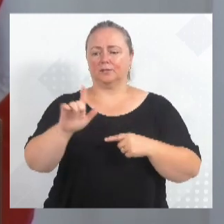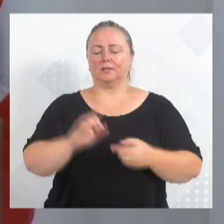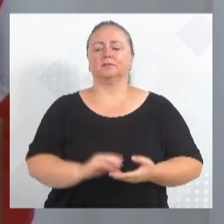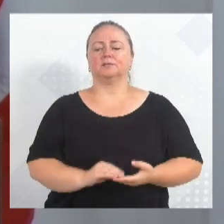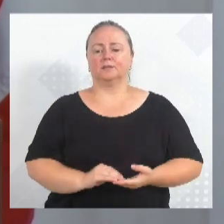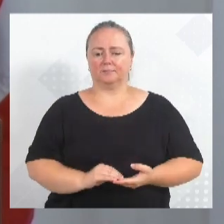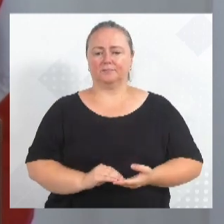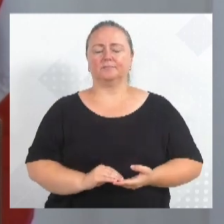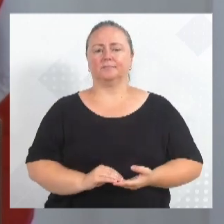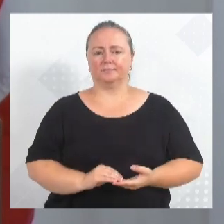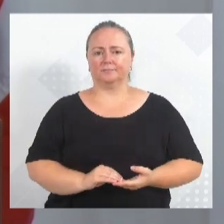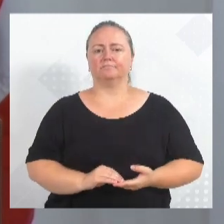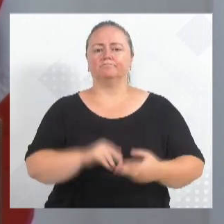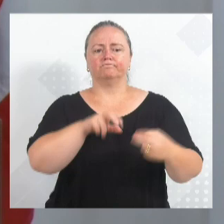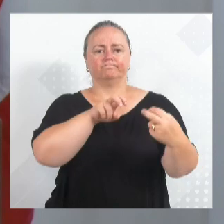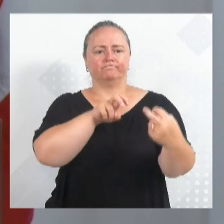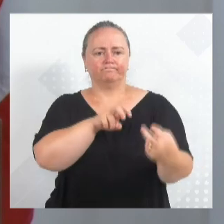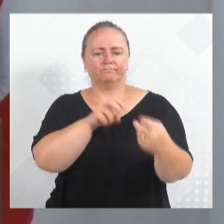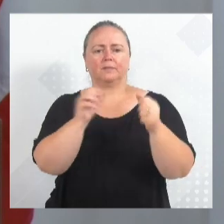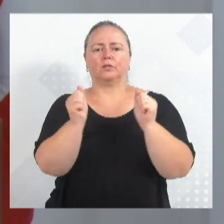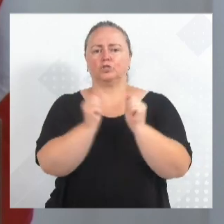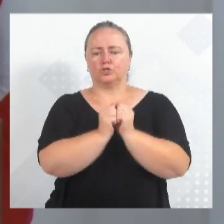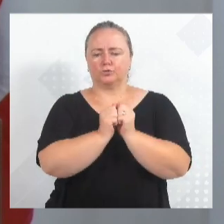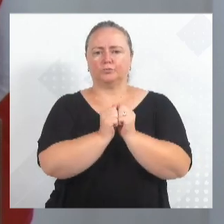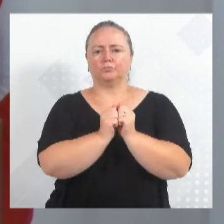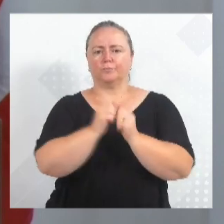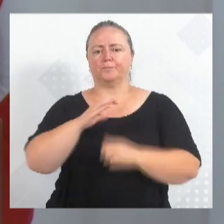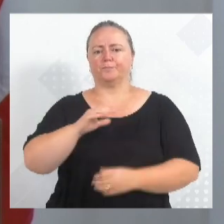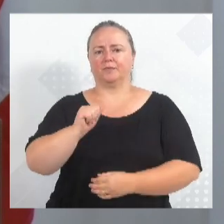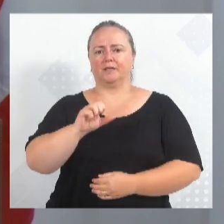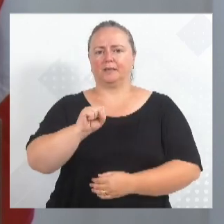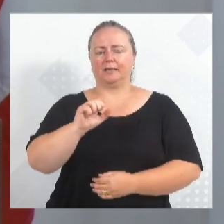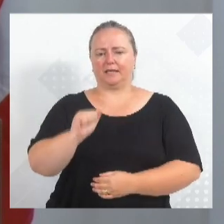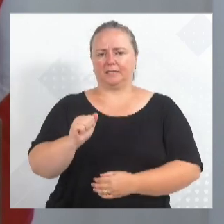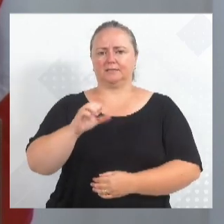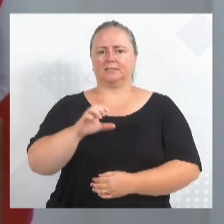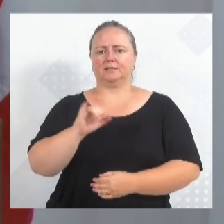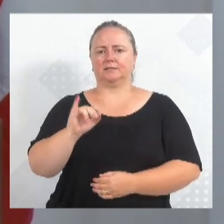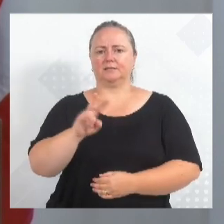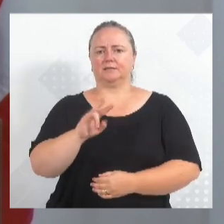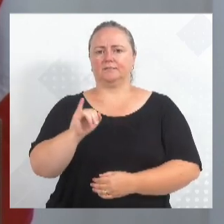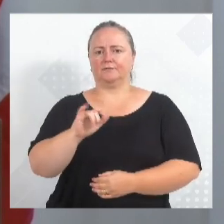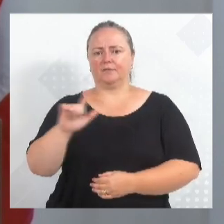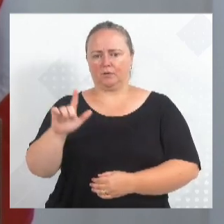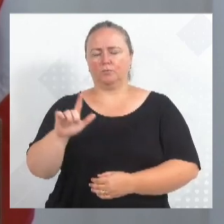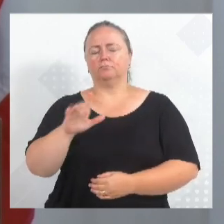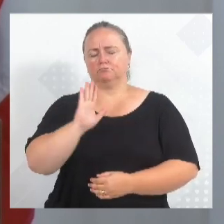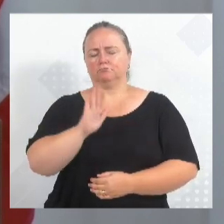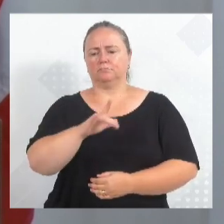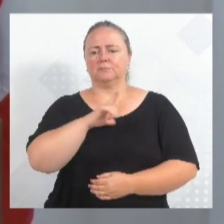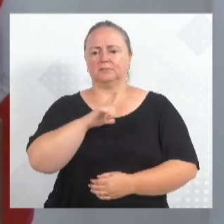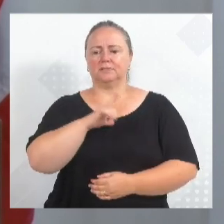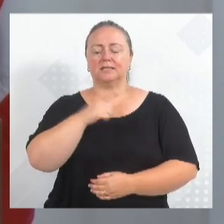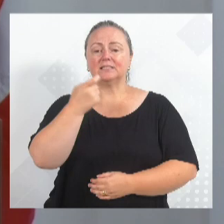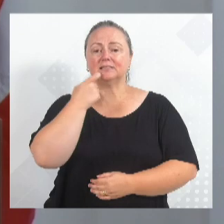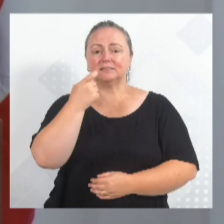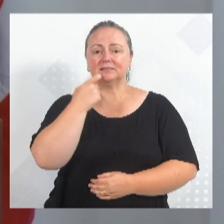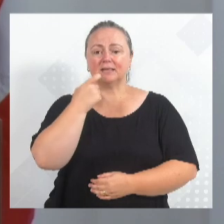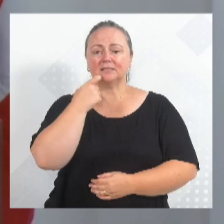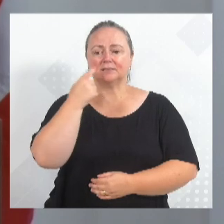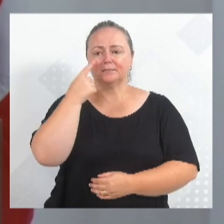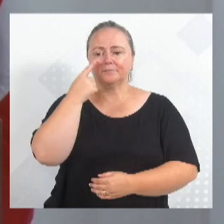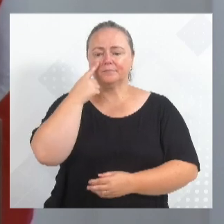Irei sentar com a Casa Civil também, possivelmente numa sexta-feira, conforme está agendado, para a gente tentar